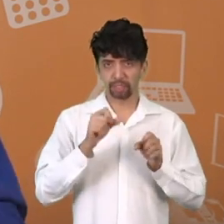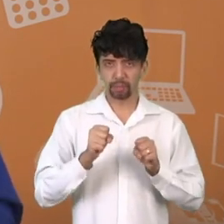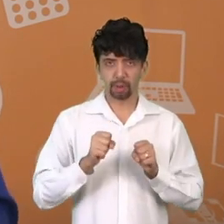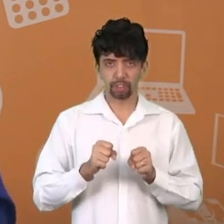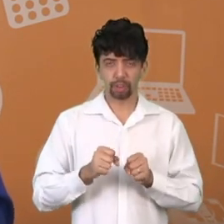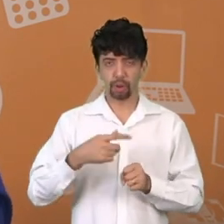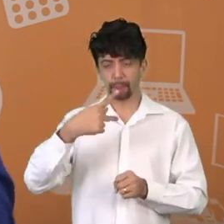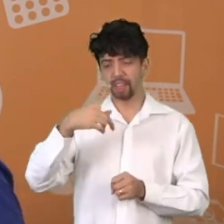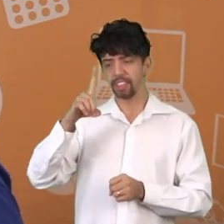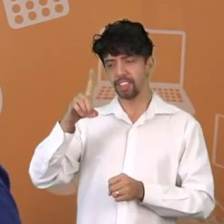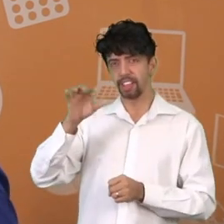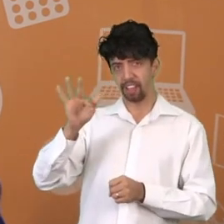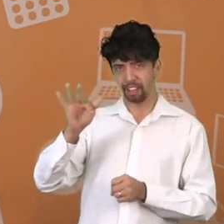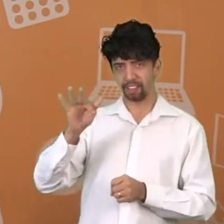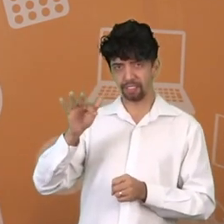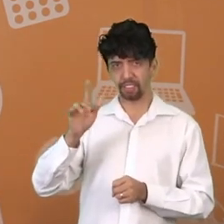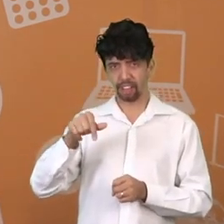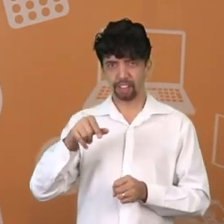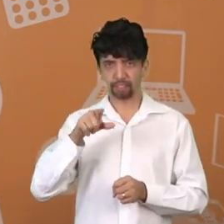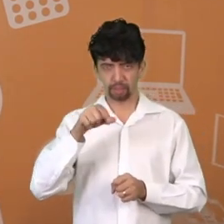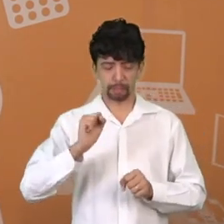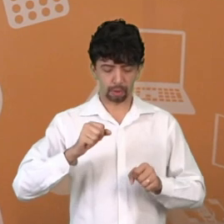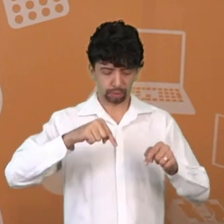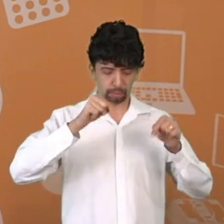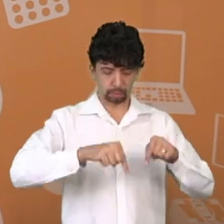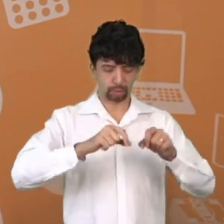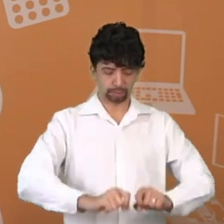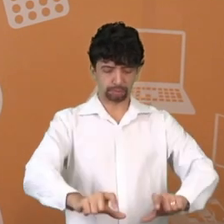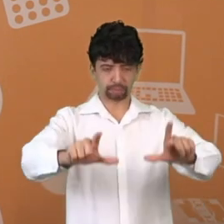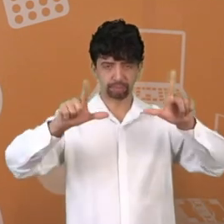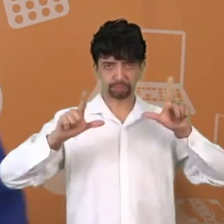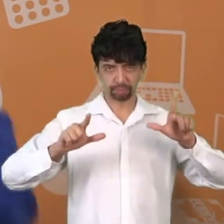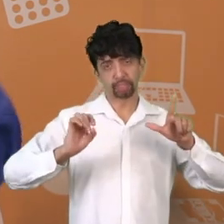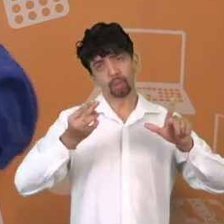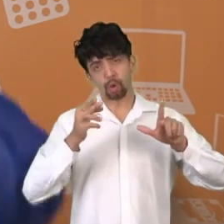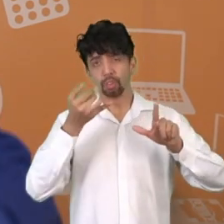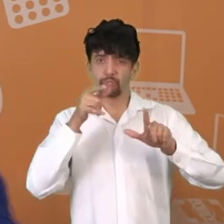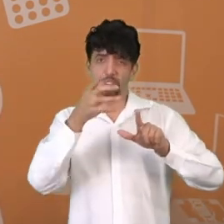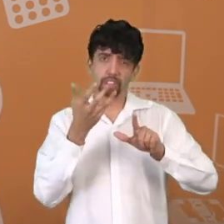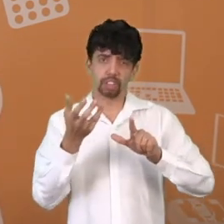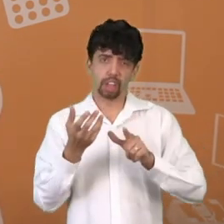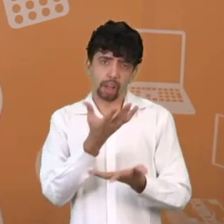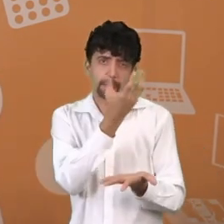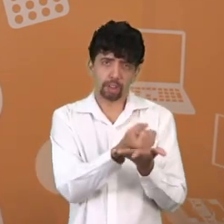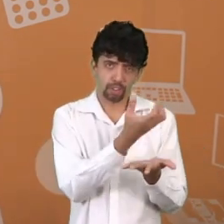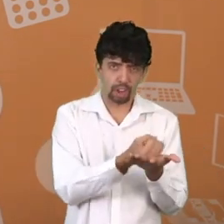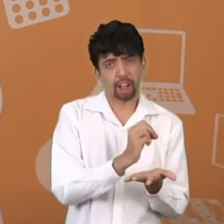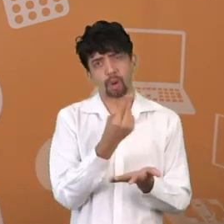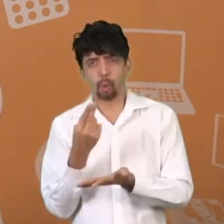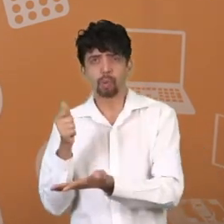apontamento de despesas. Um PDF. E ainda um link. Caso você queira adquirir, não queira baixar, mas queira